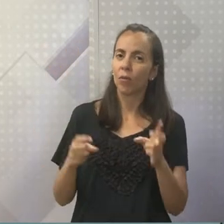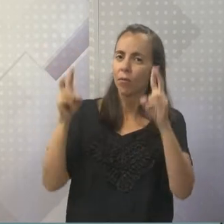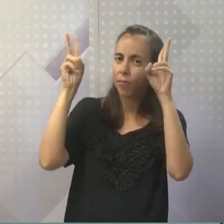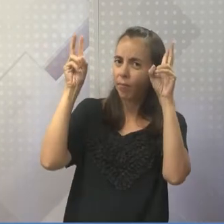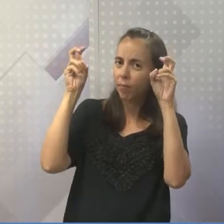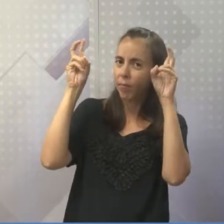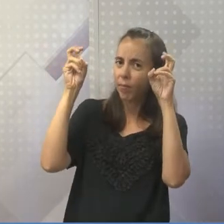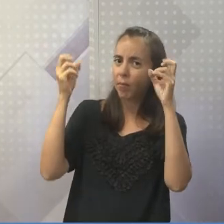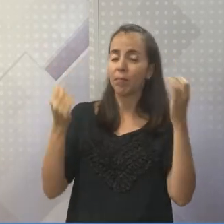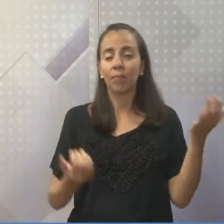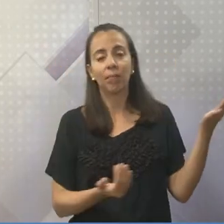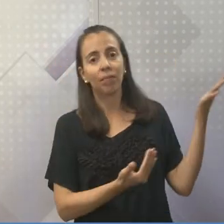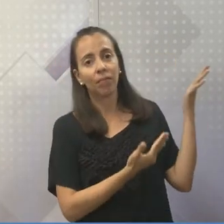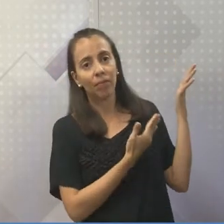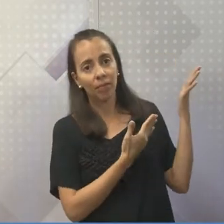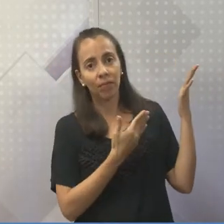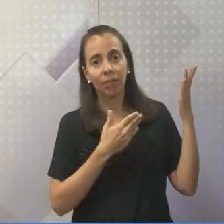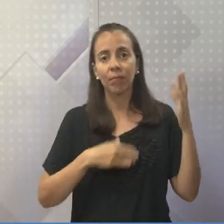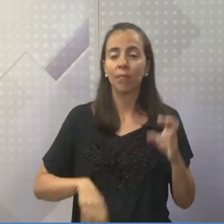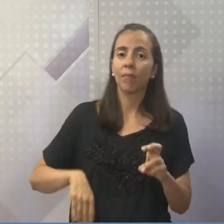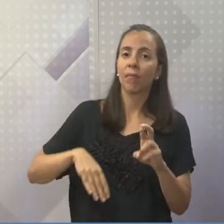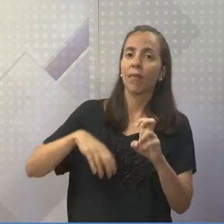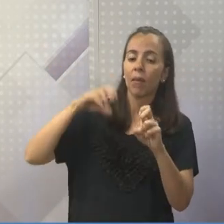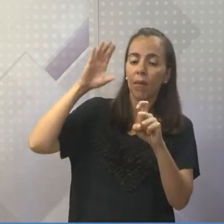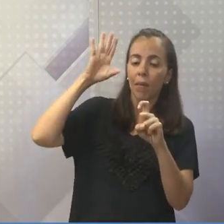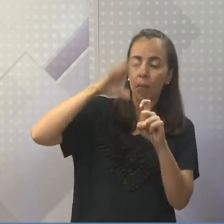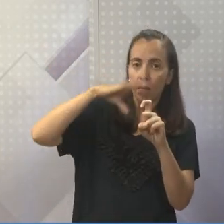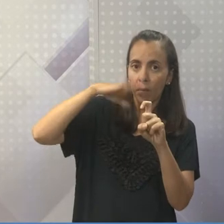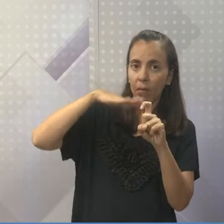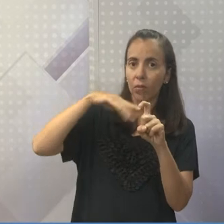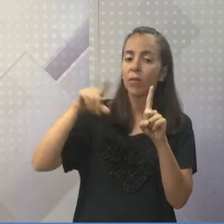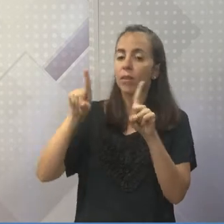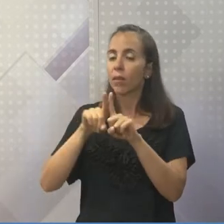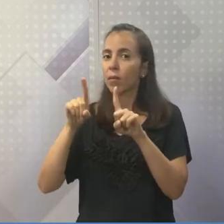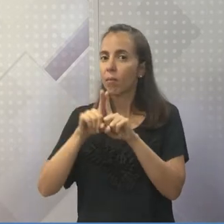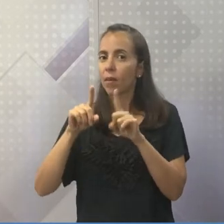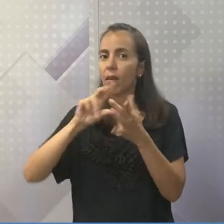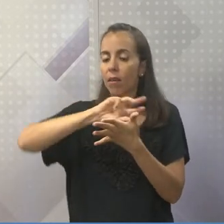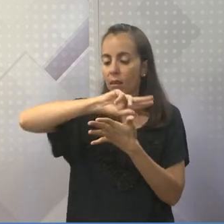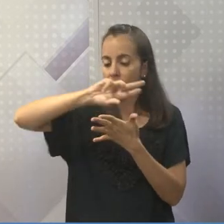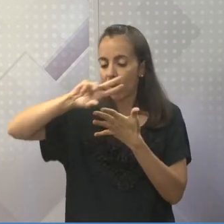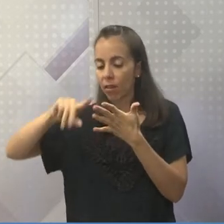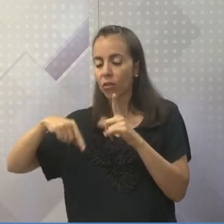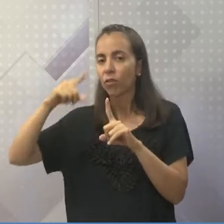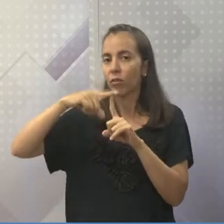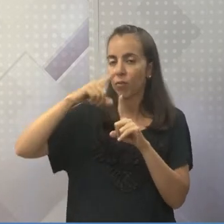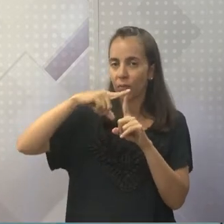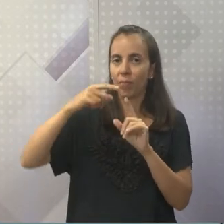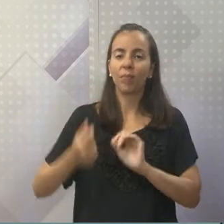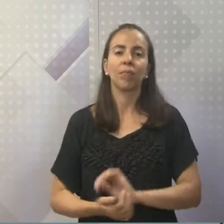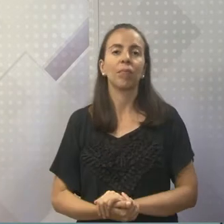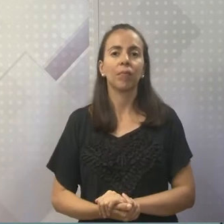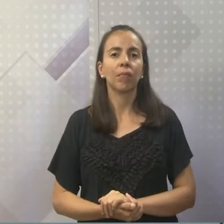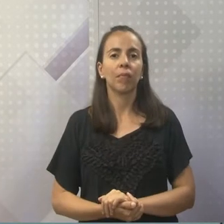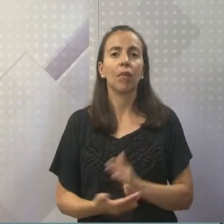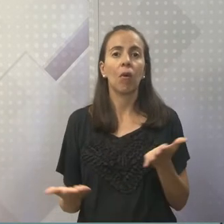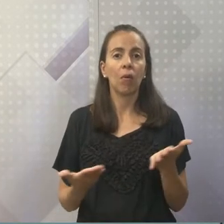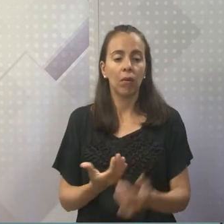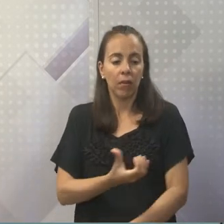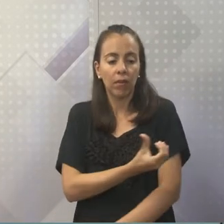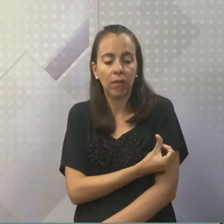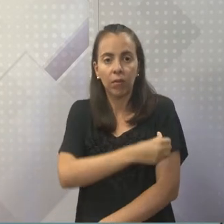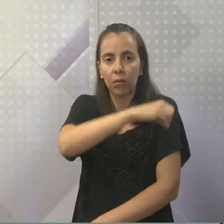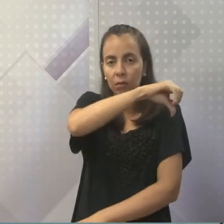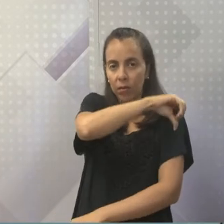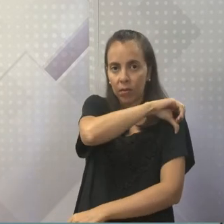muito legal, mitos e simbologias. E nossa aula vai do sexto ao nono ano. Vou perguntar uma coisa para